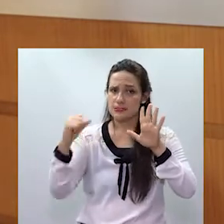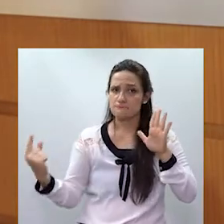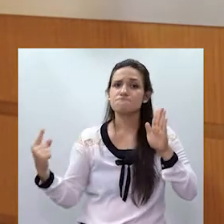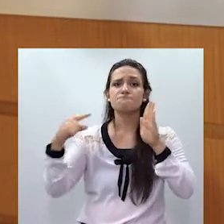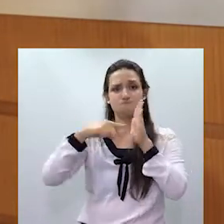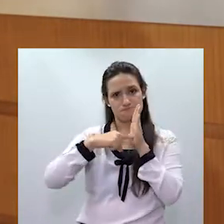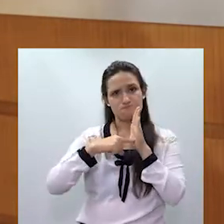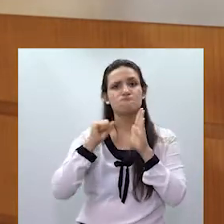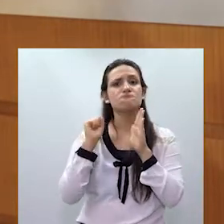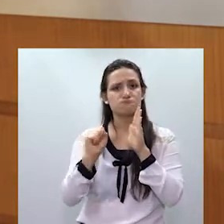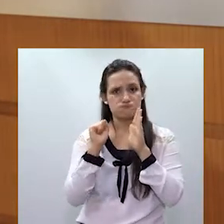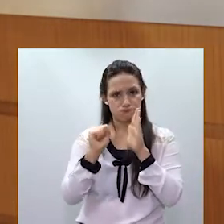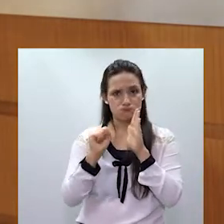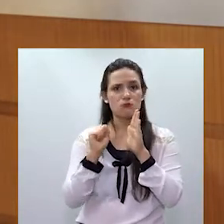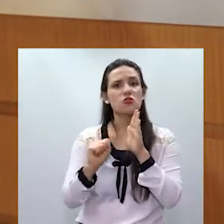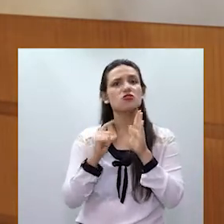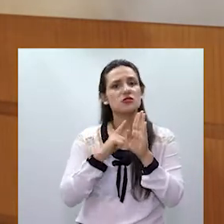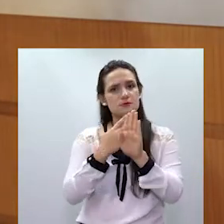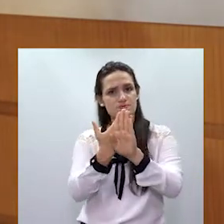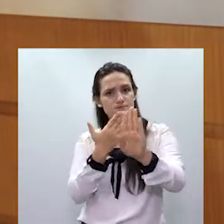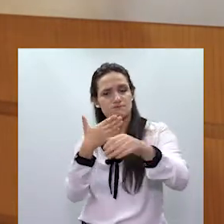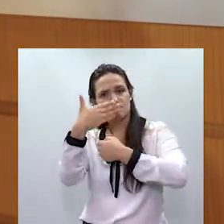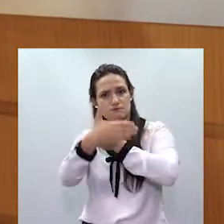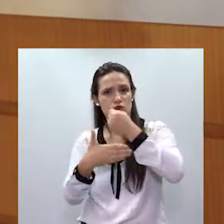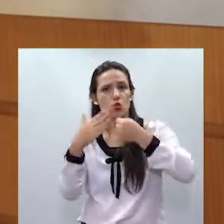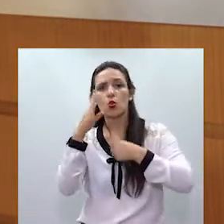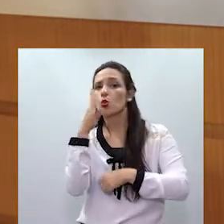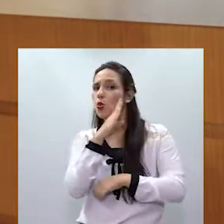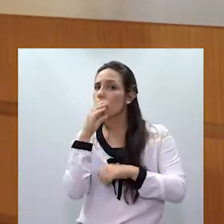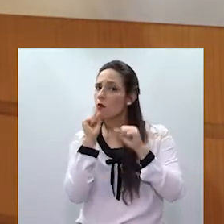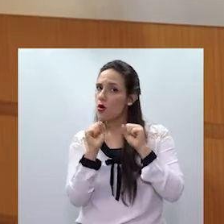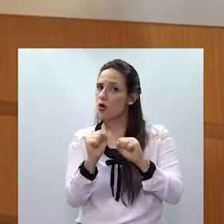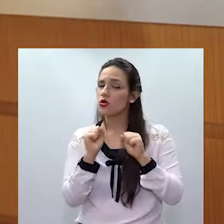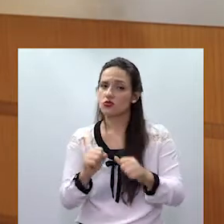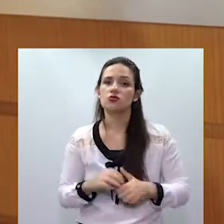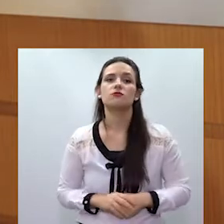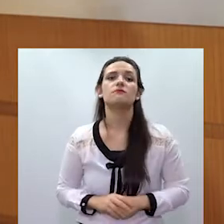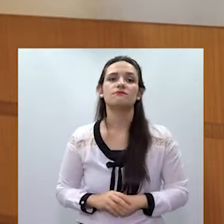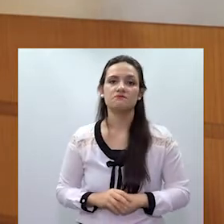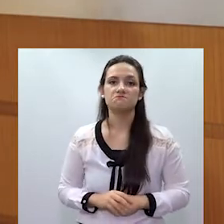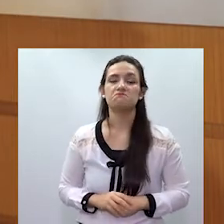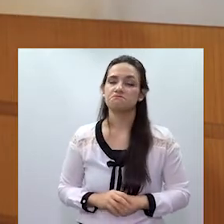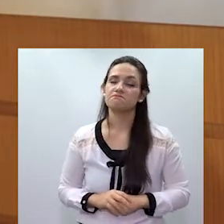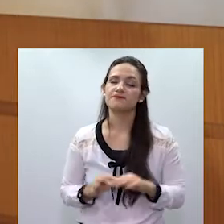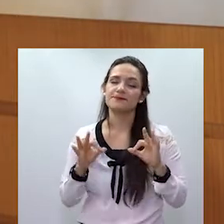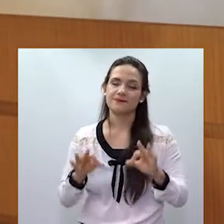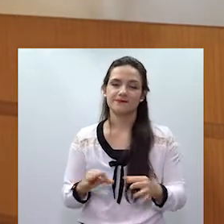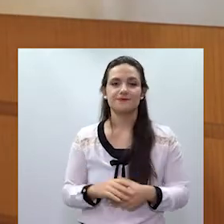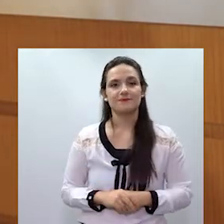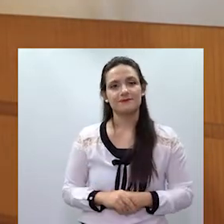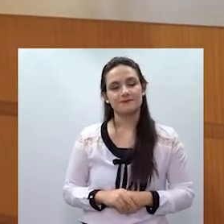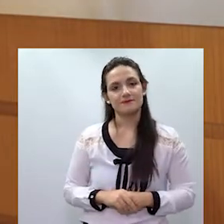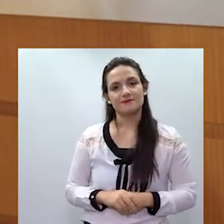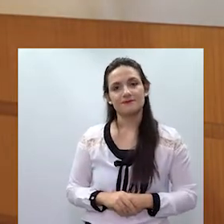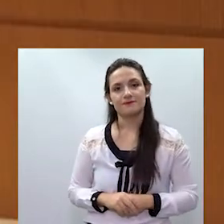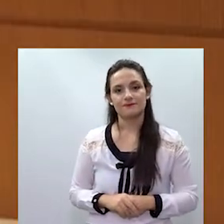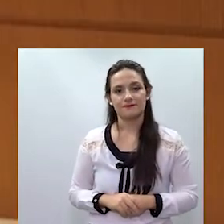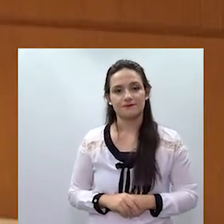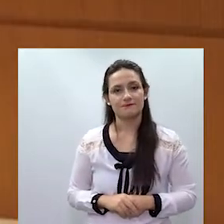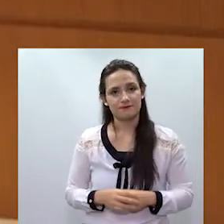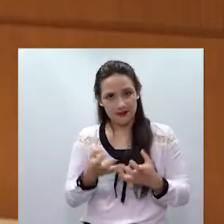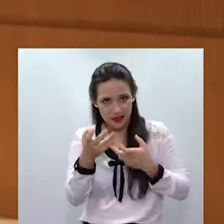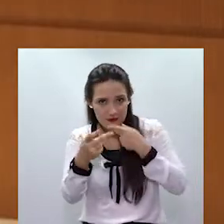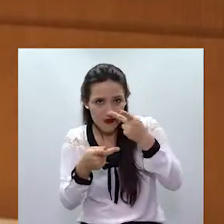ensejar a concessão de medidas protetivas de urgência para a vítima. Certo. Bom,